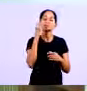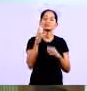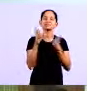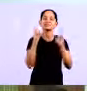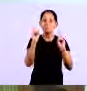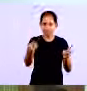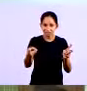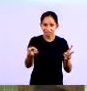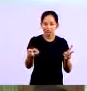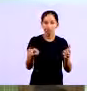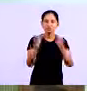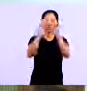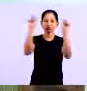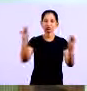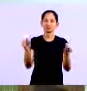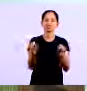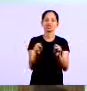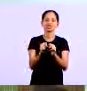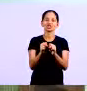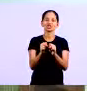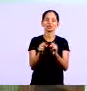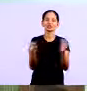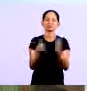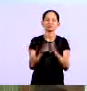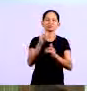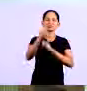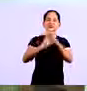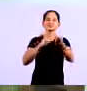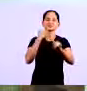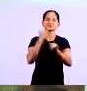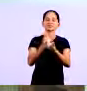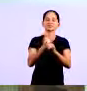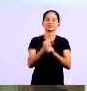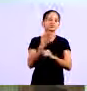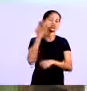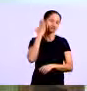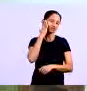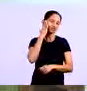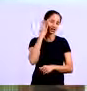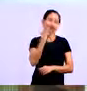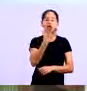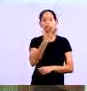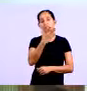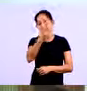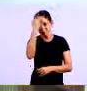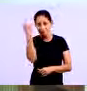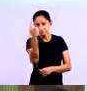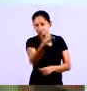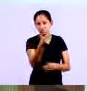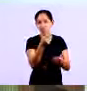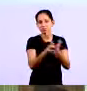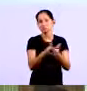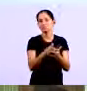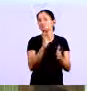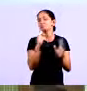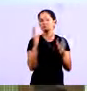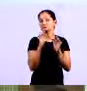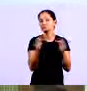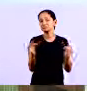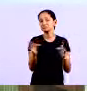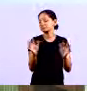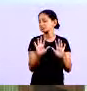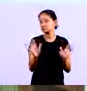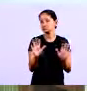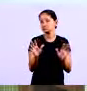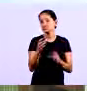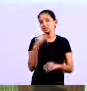em contas a receber vai para o seu contas a receber lá já automaticamente aquele cadast daquele cliente já fica lá você pode puxar os dados e informações dele isso é muito